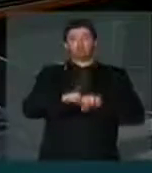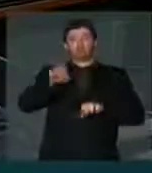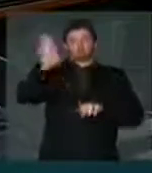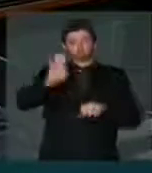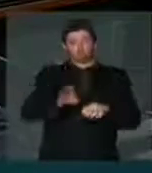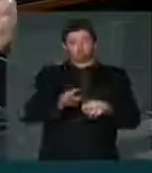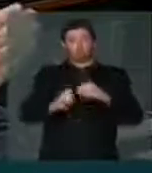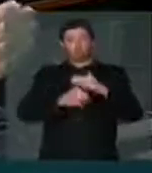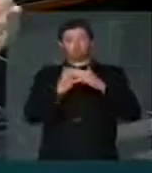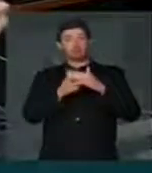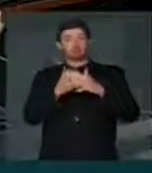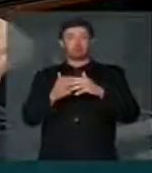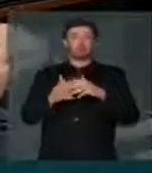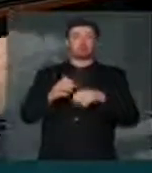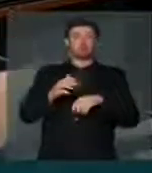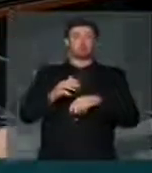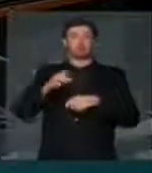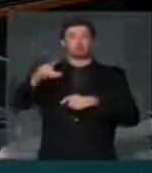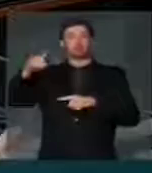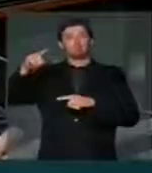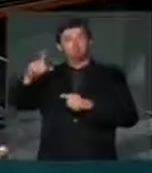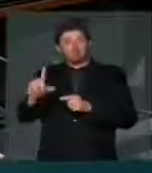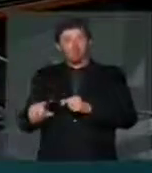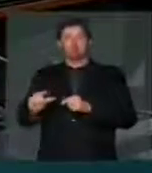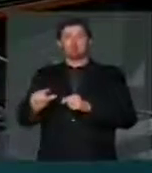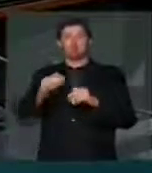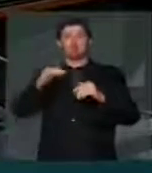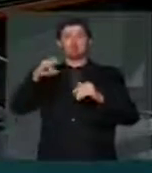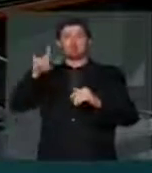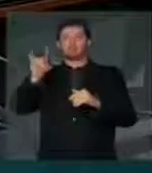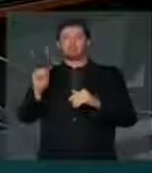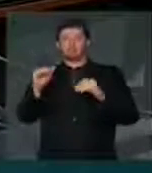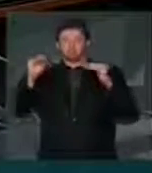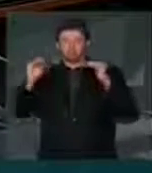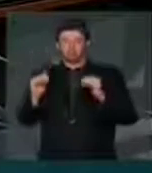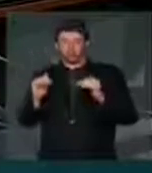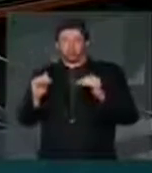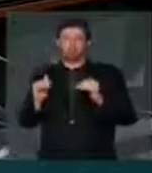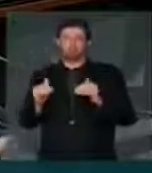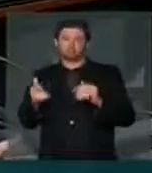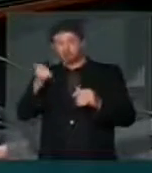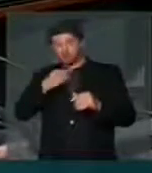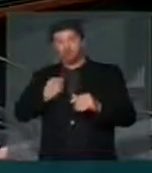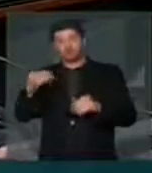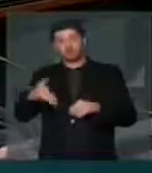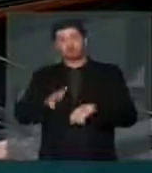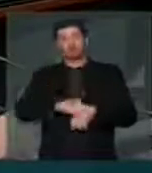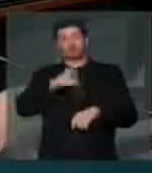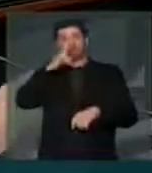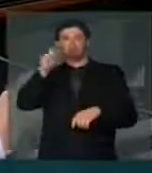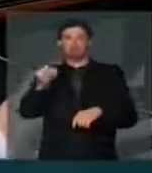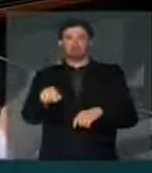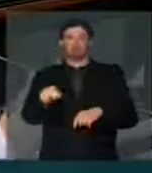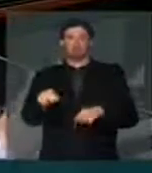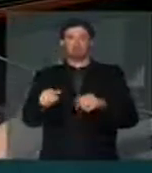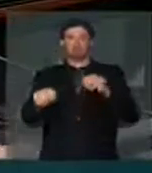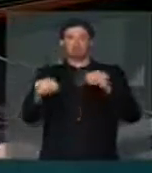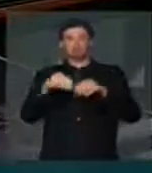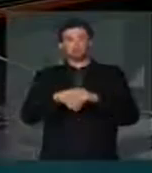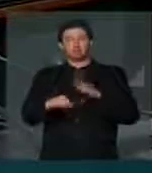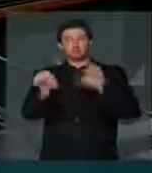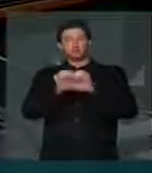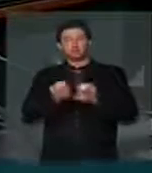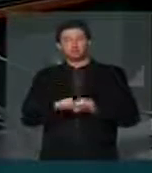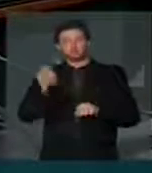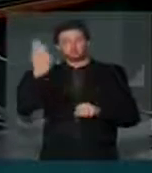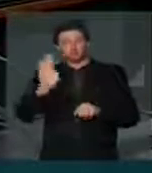empresas de porte um pouco menor, empresas de médio porte, para que elas possam participar mais intensivamente do setor de infraestrutura no